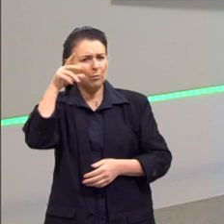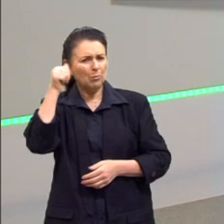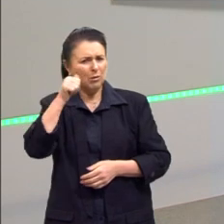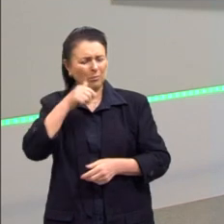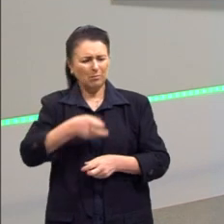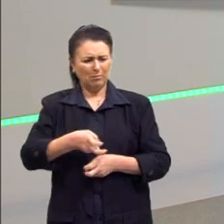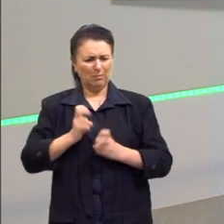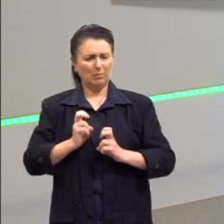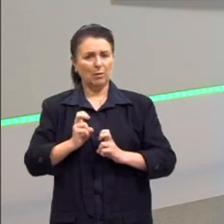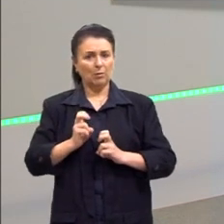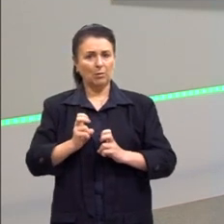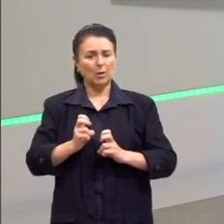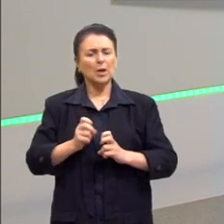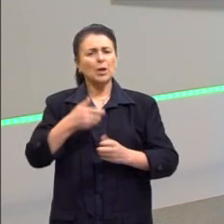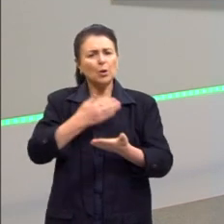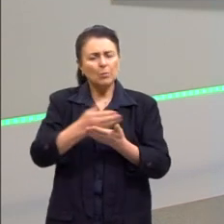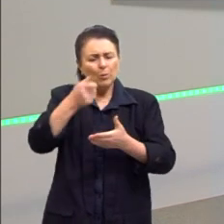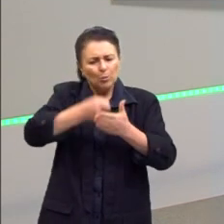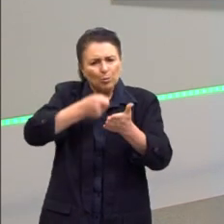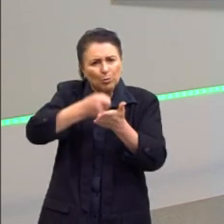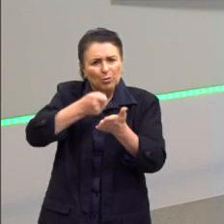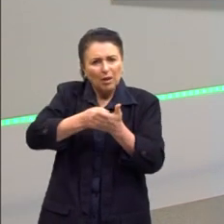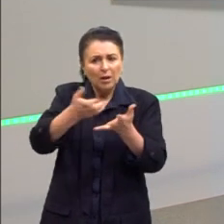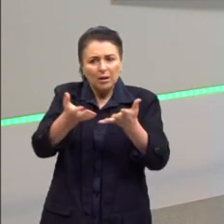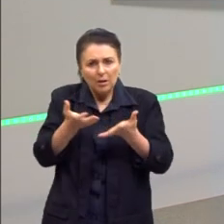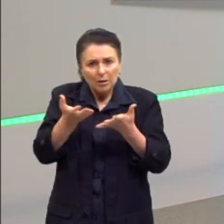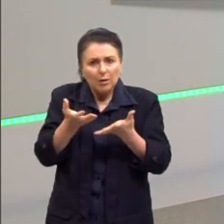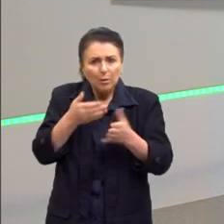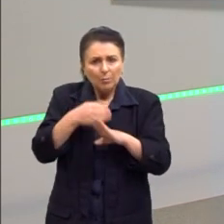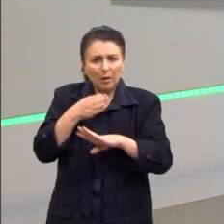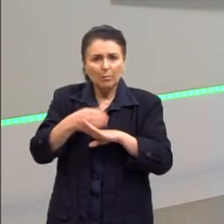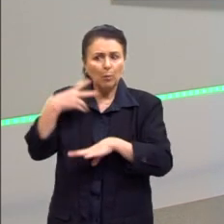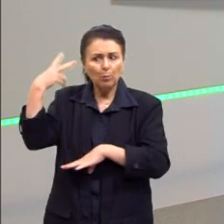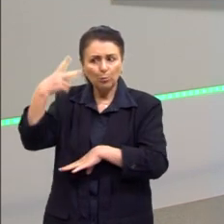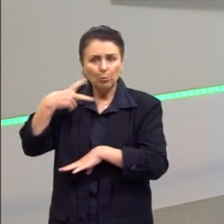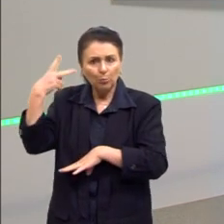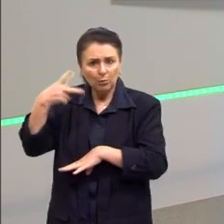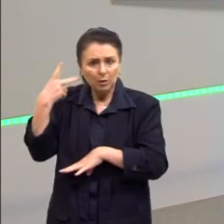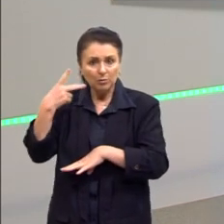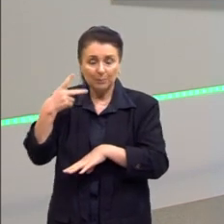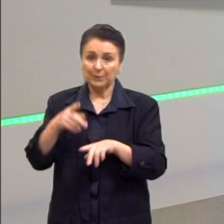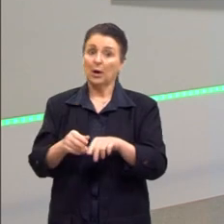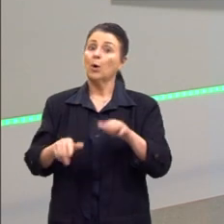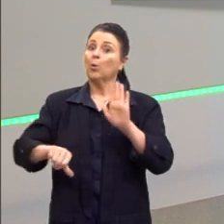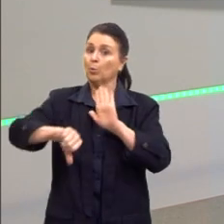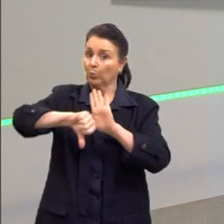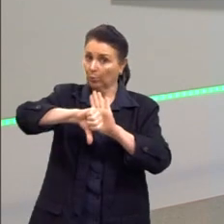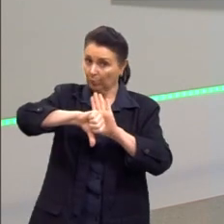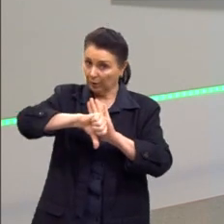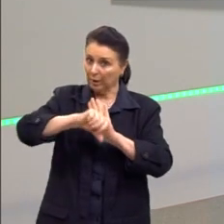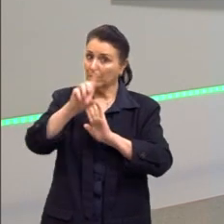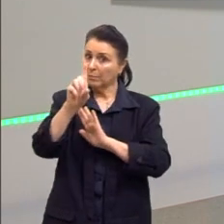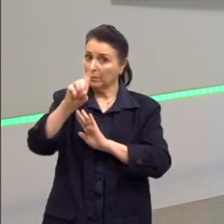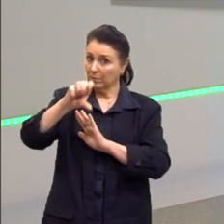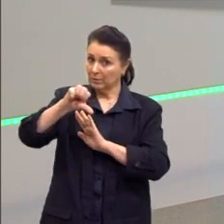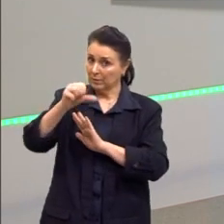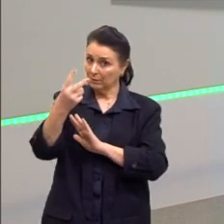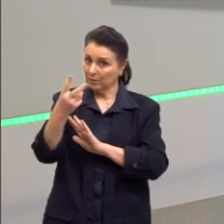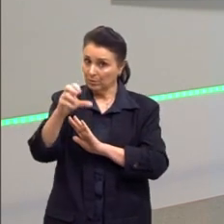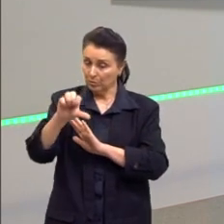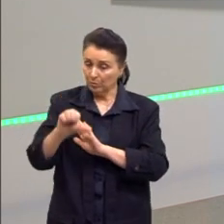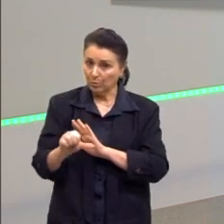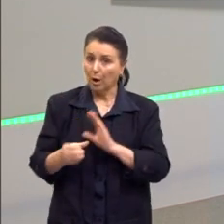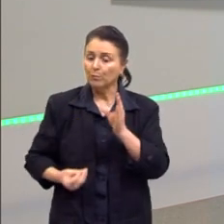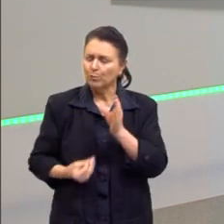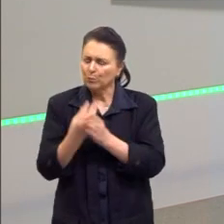mulheres. Não foi as mulheres na fábrica que causaram a crise de 1929, foi a superprodução e principalmente a Primeira Guerra. Mas